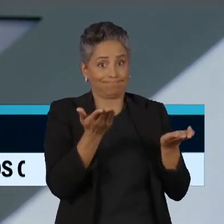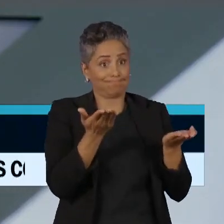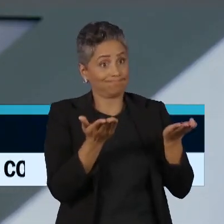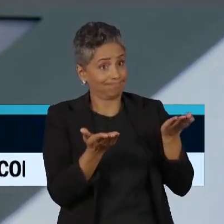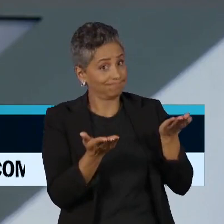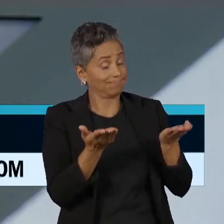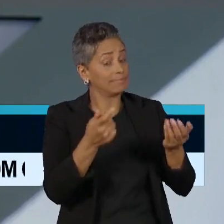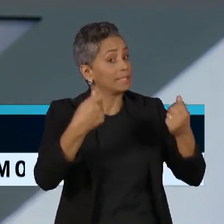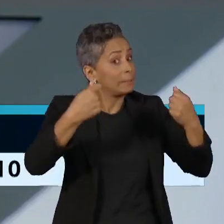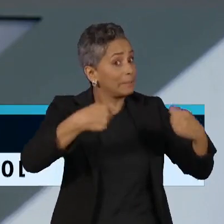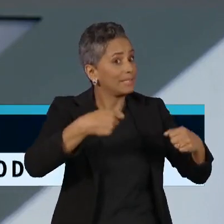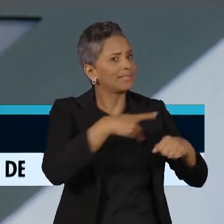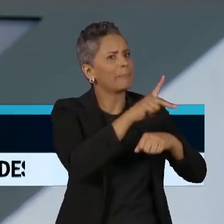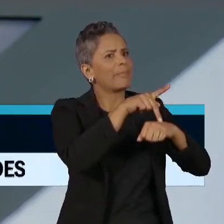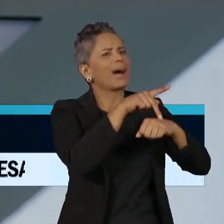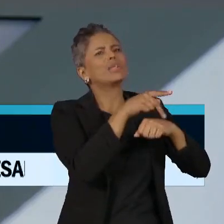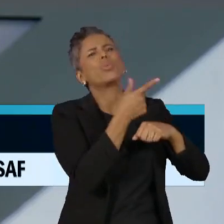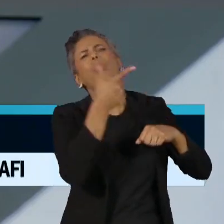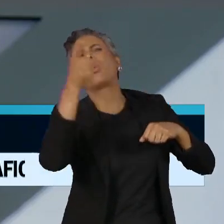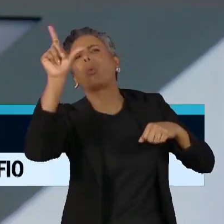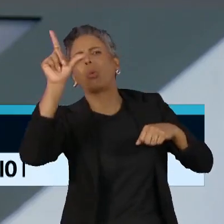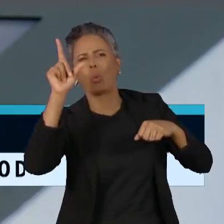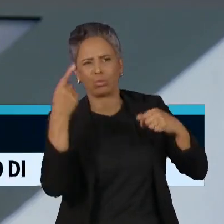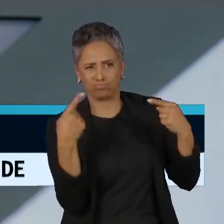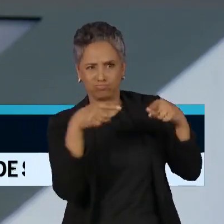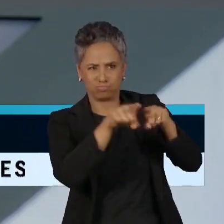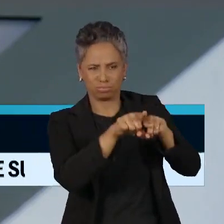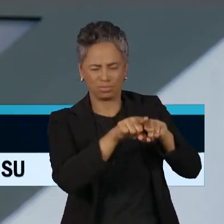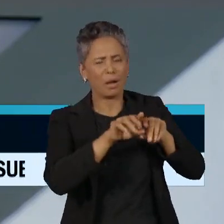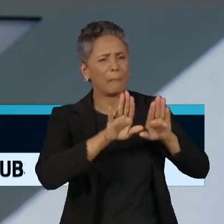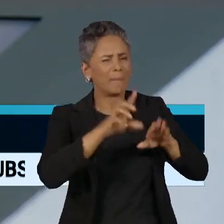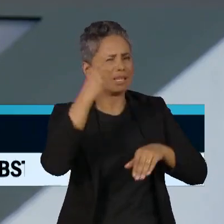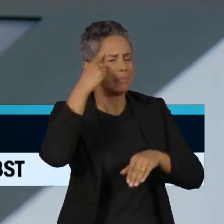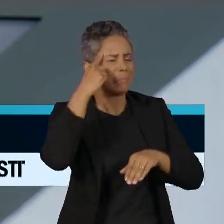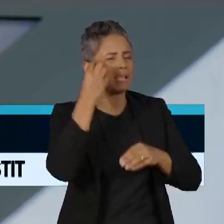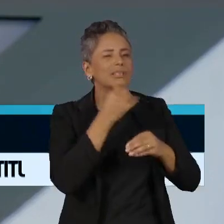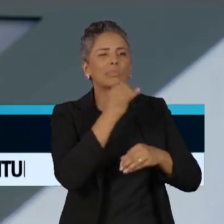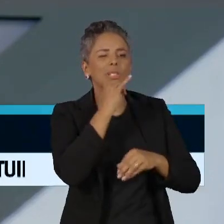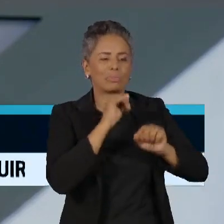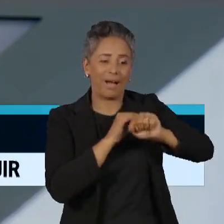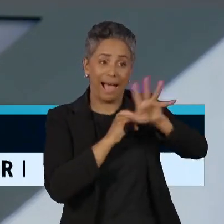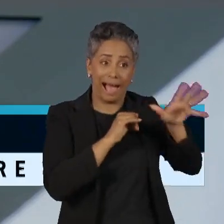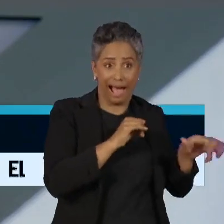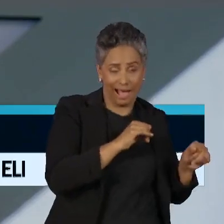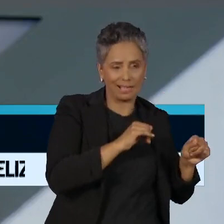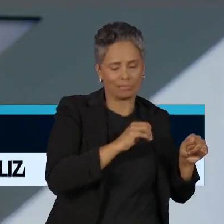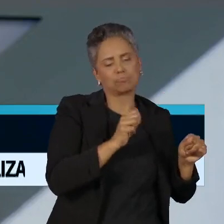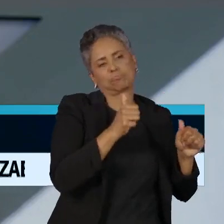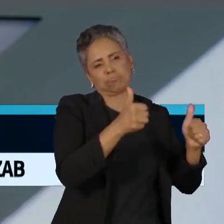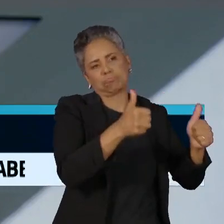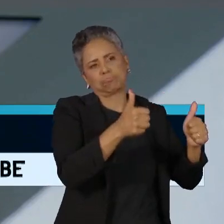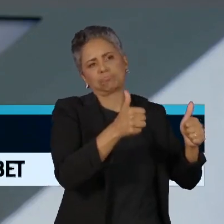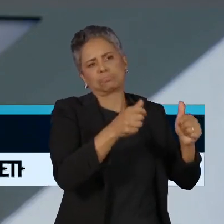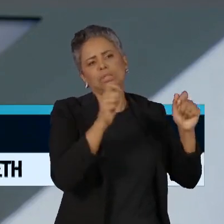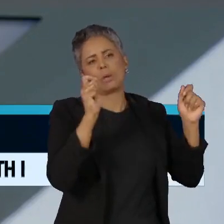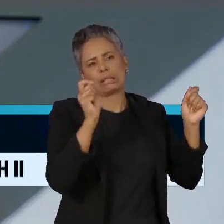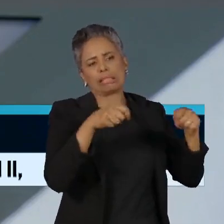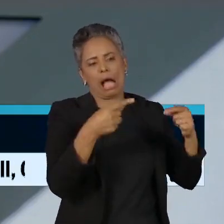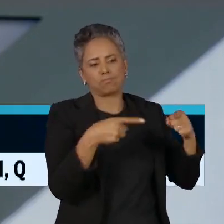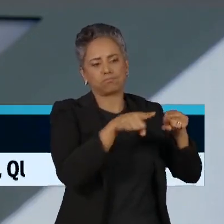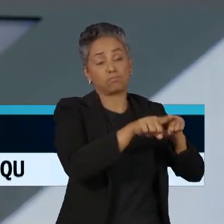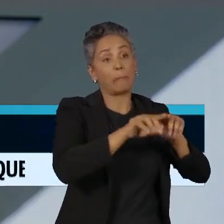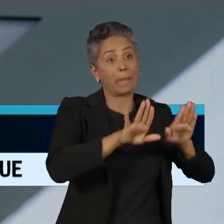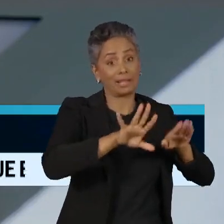outras regiões e aqui, além da Ásia, eu incluiria a África, que também é um potencial de exportação,